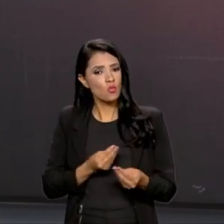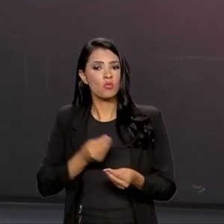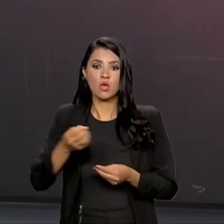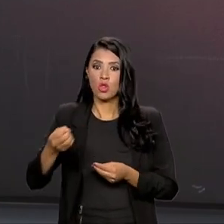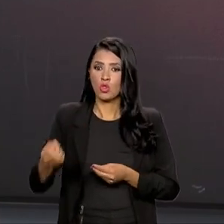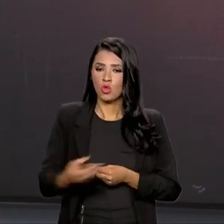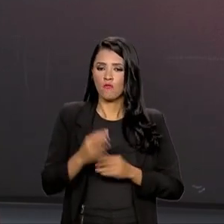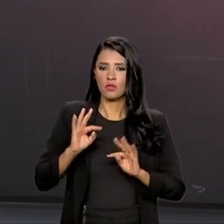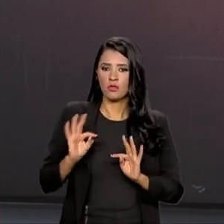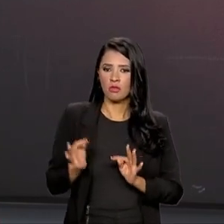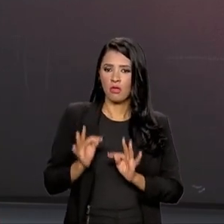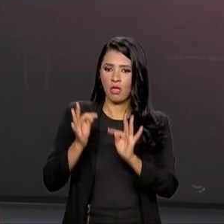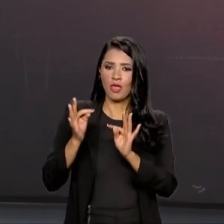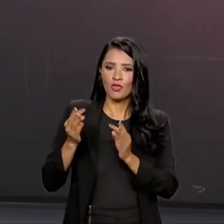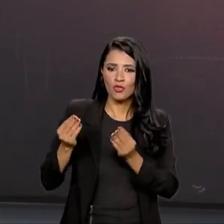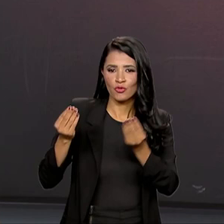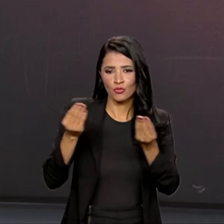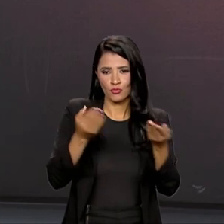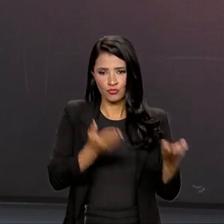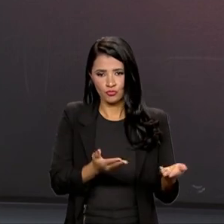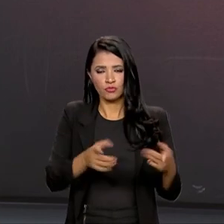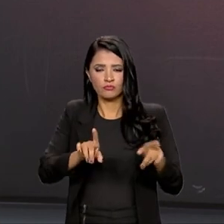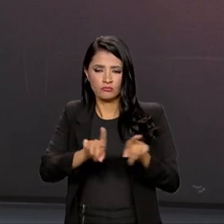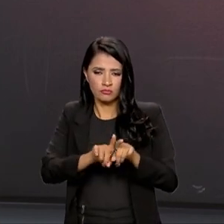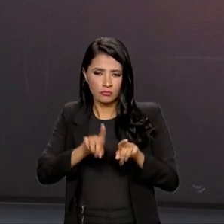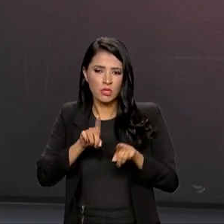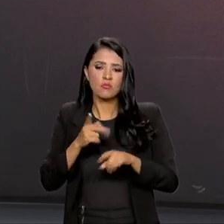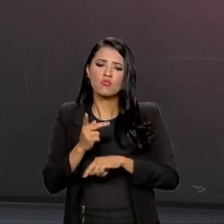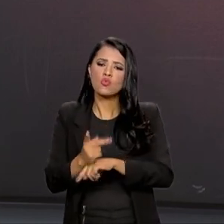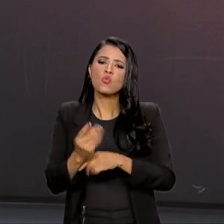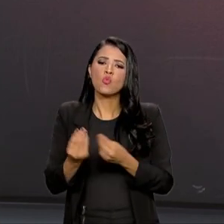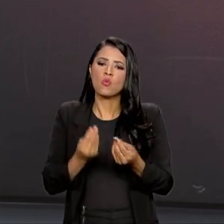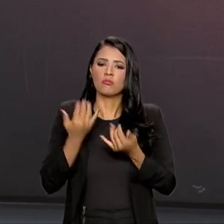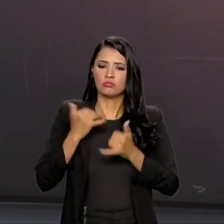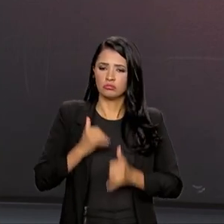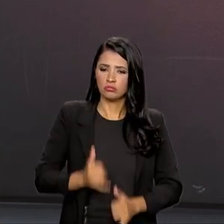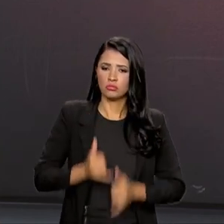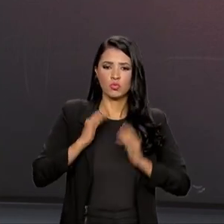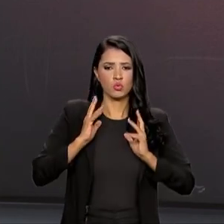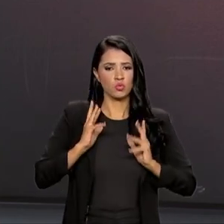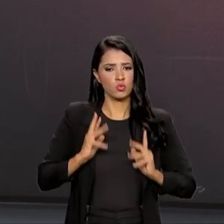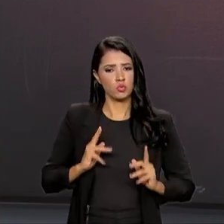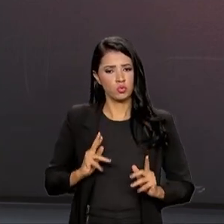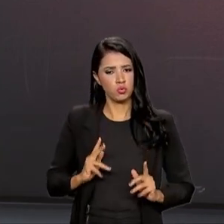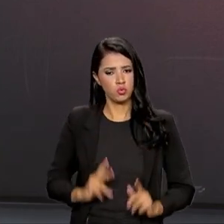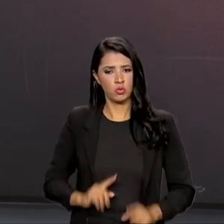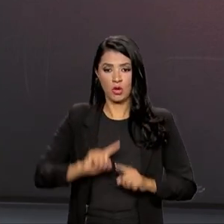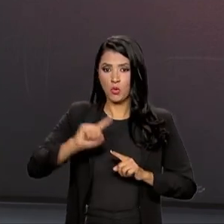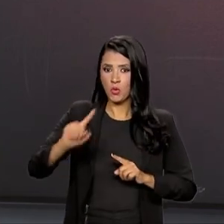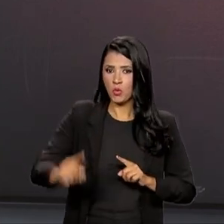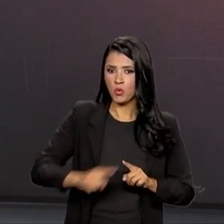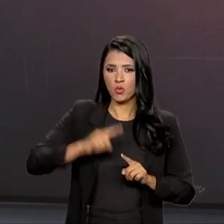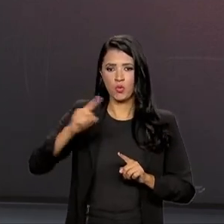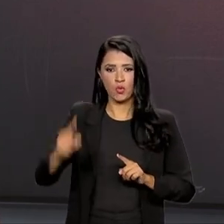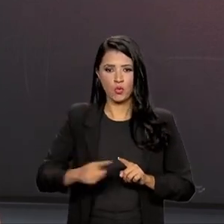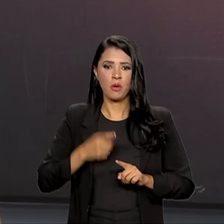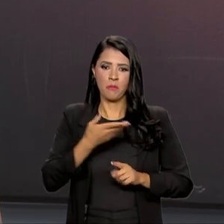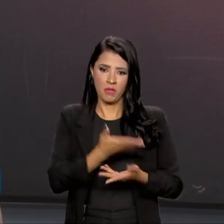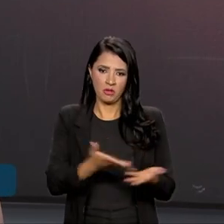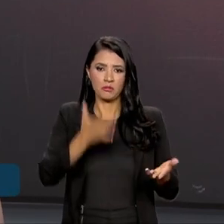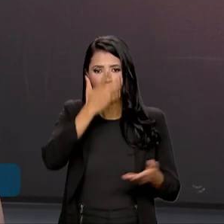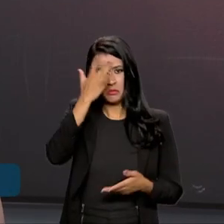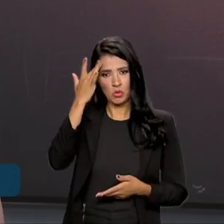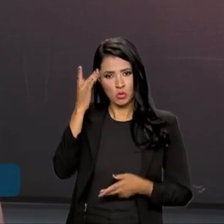novas tecnologias e buscar trazer energia limpa e renovável para esse atendimento.